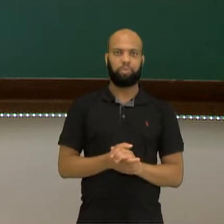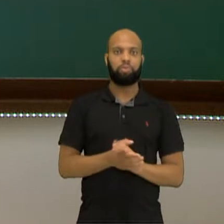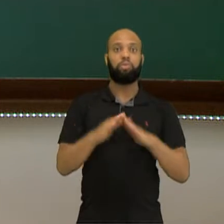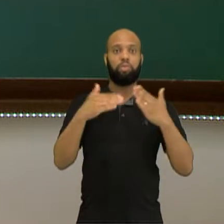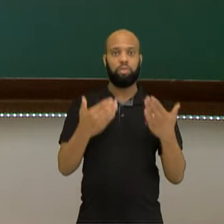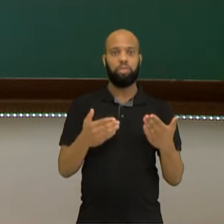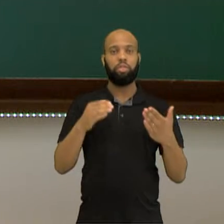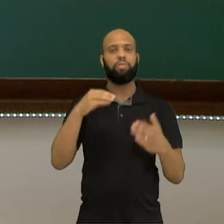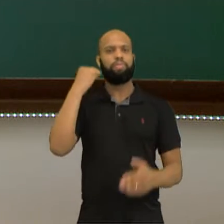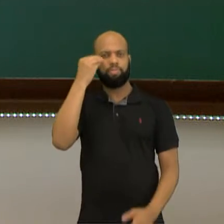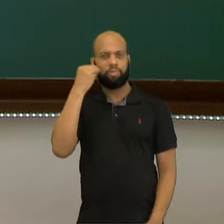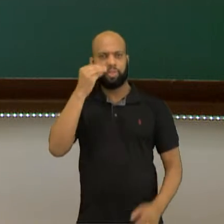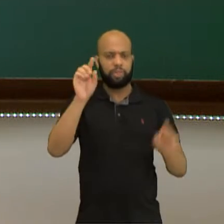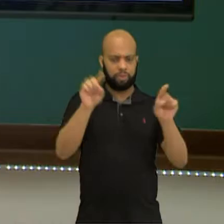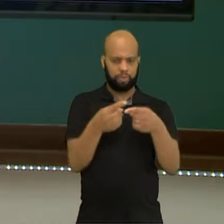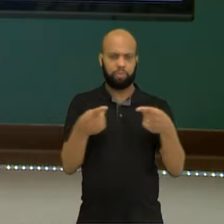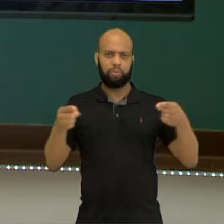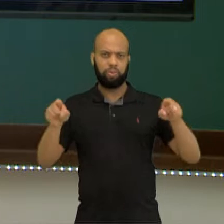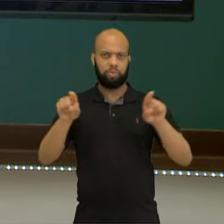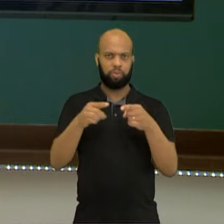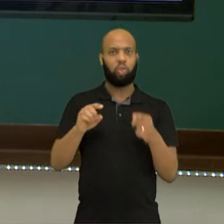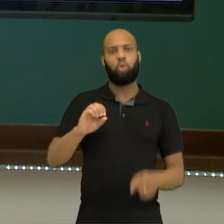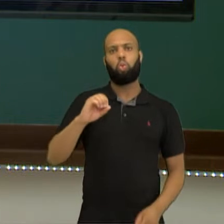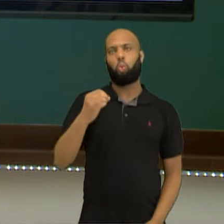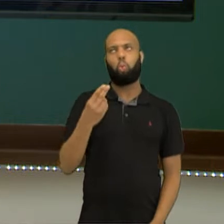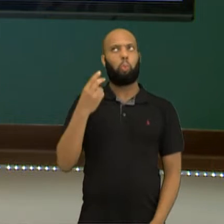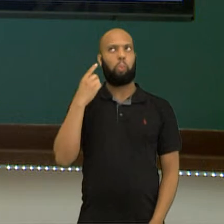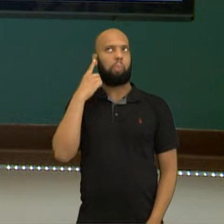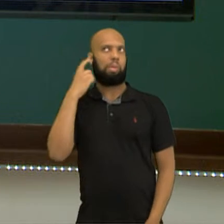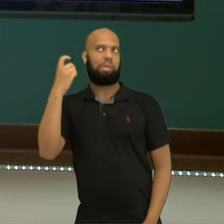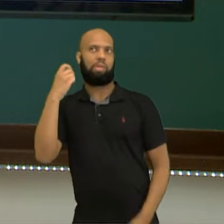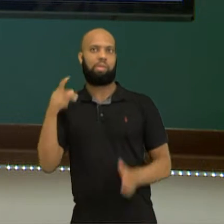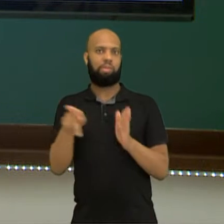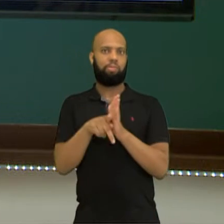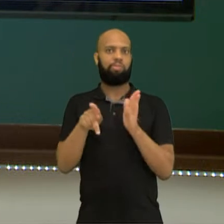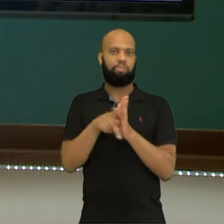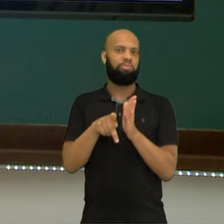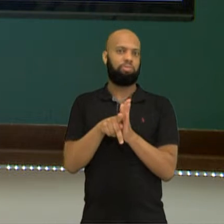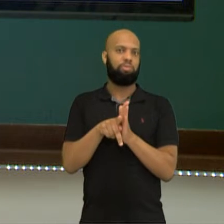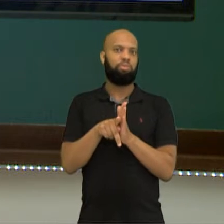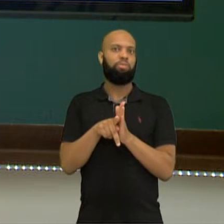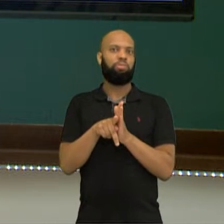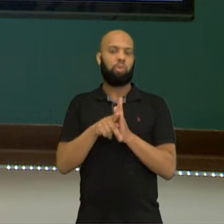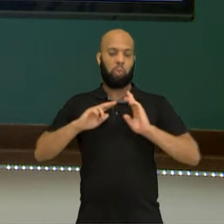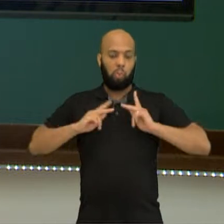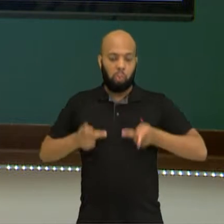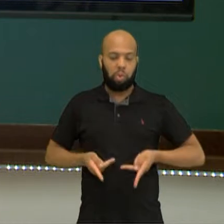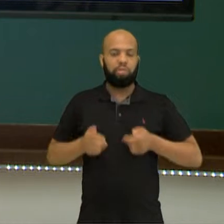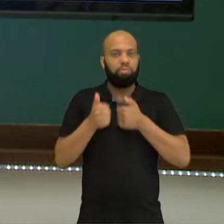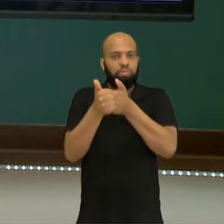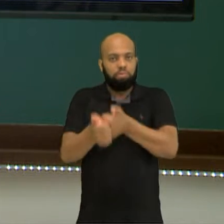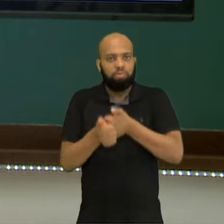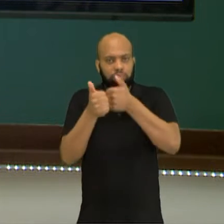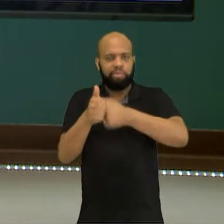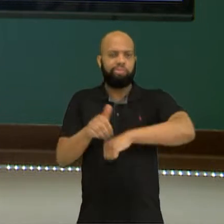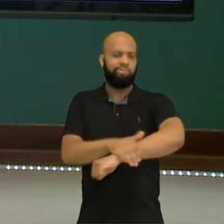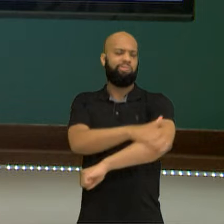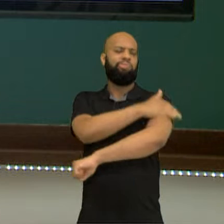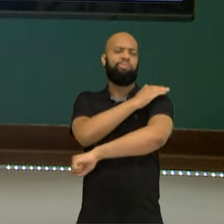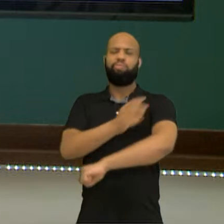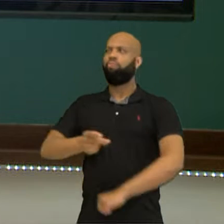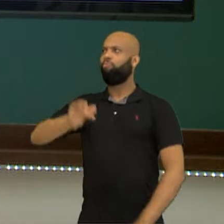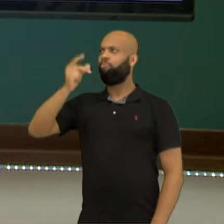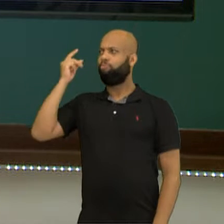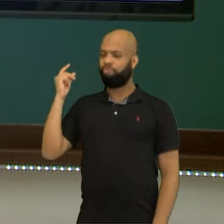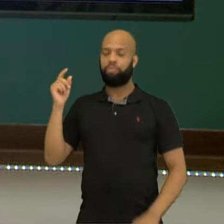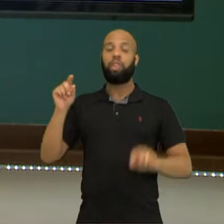A experimentação musical ou sonora acompanha o ser humano desde os tempos das cavernas. Já